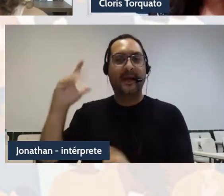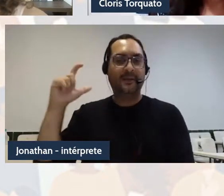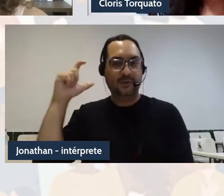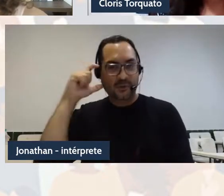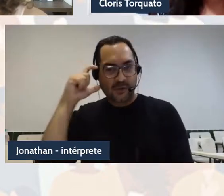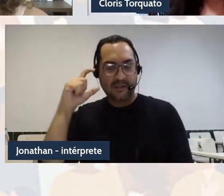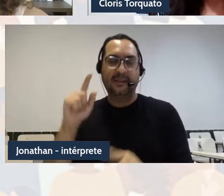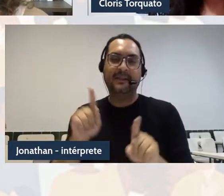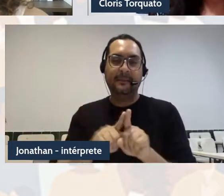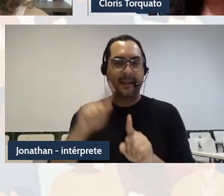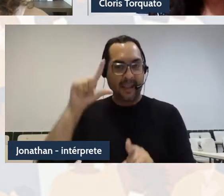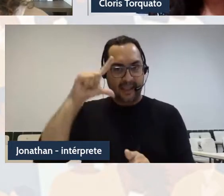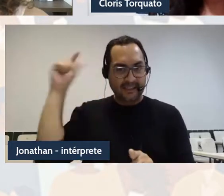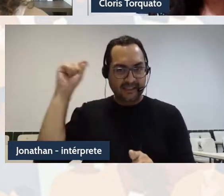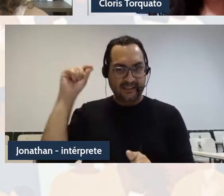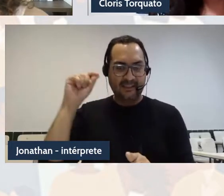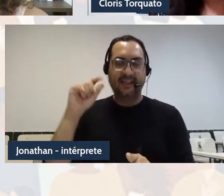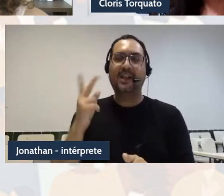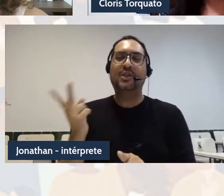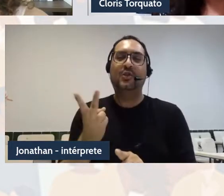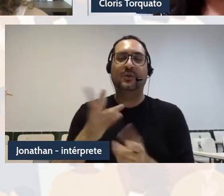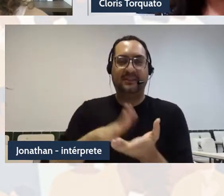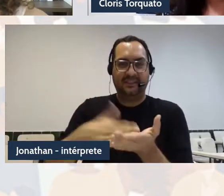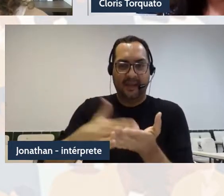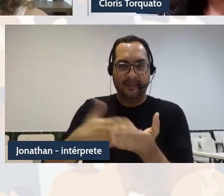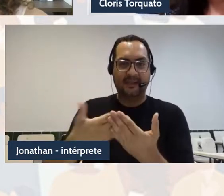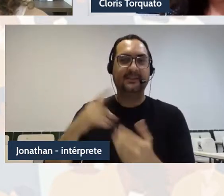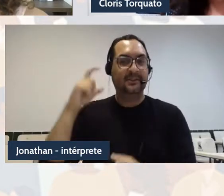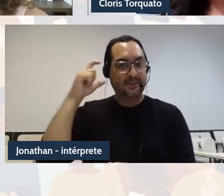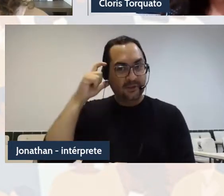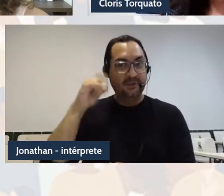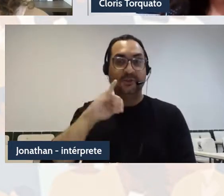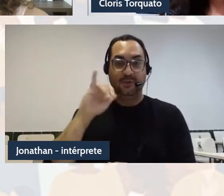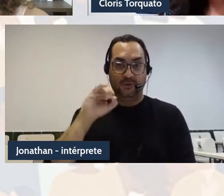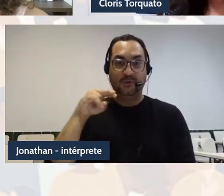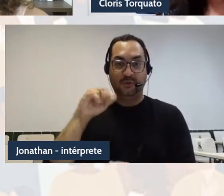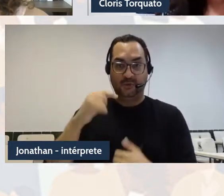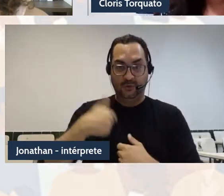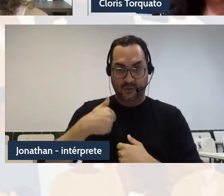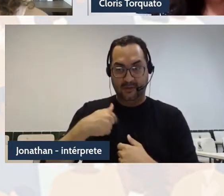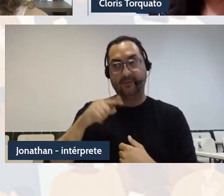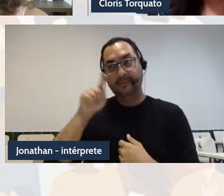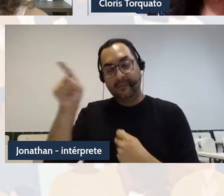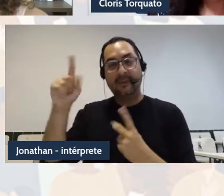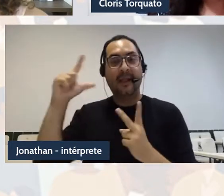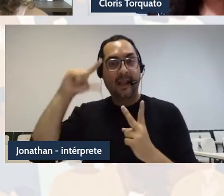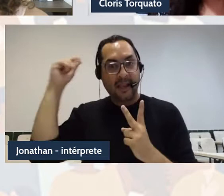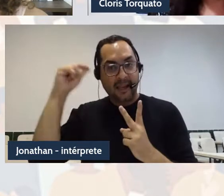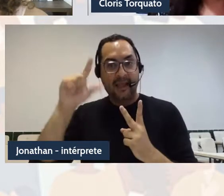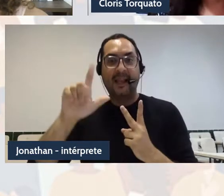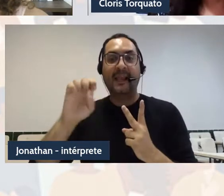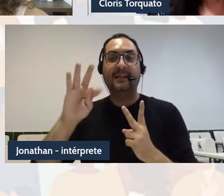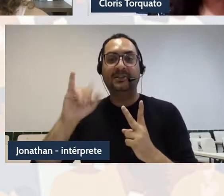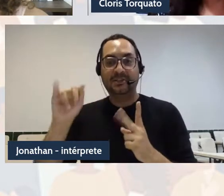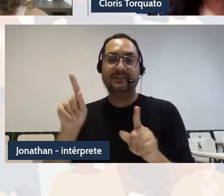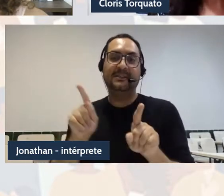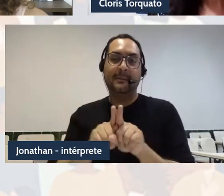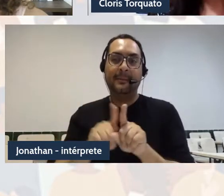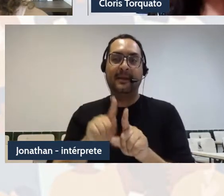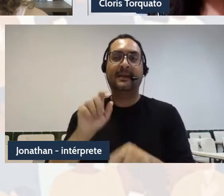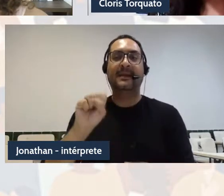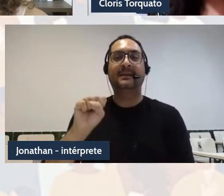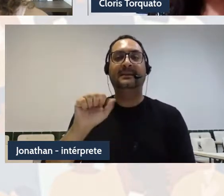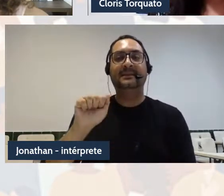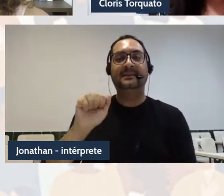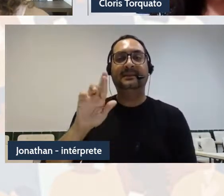Letícia, porque são os nossos intérpretes, agradecendo à Sarah, que está como nossa monitora aqui.